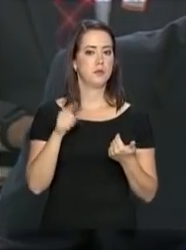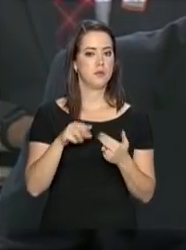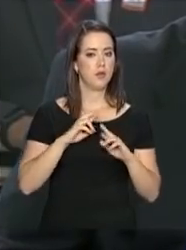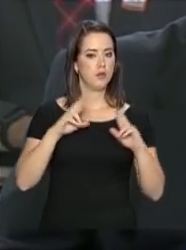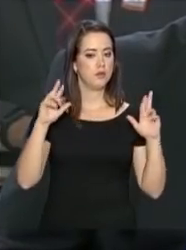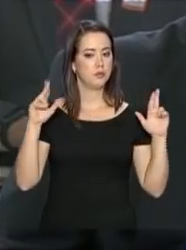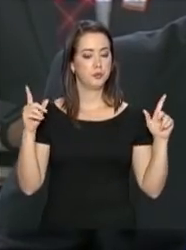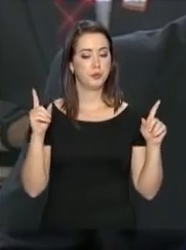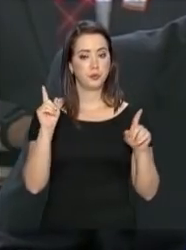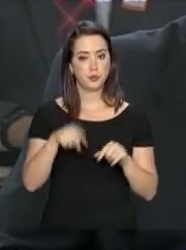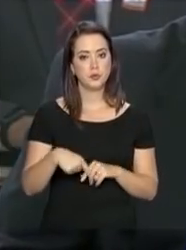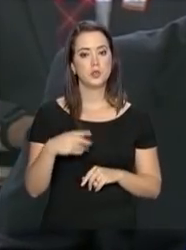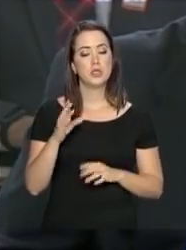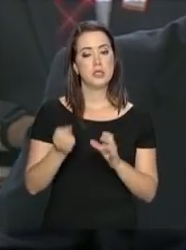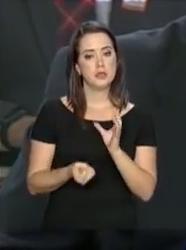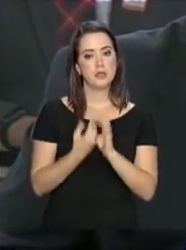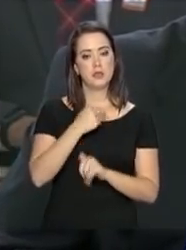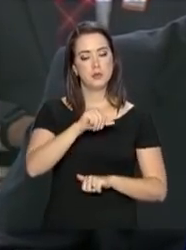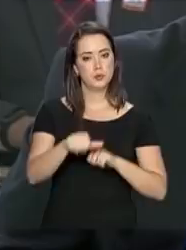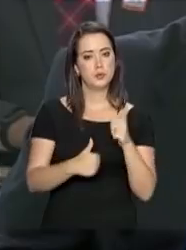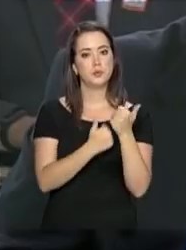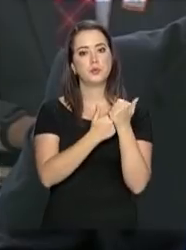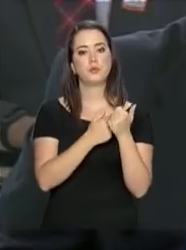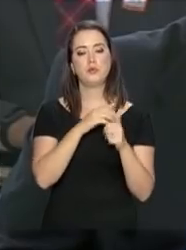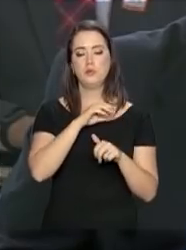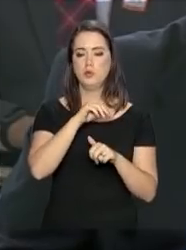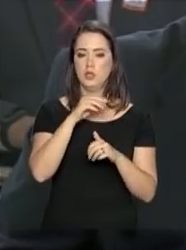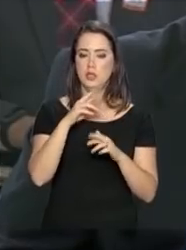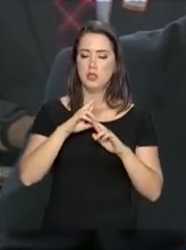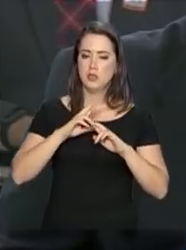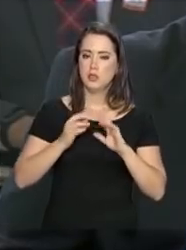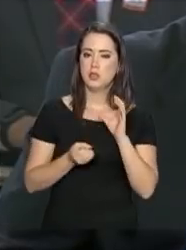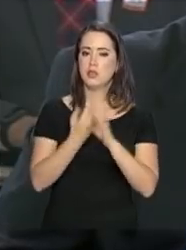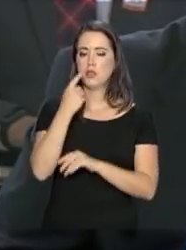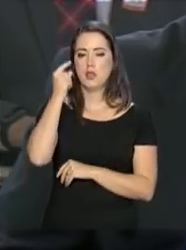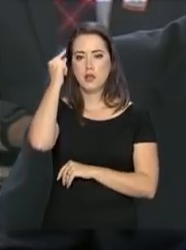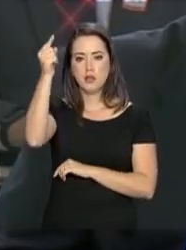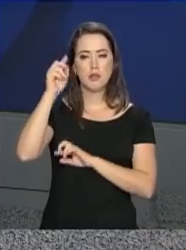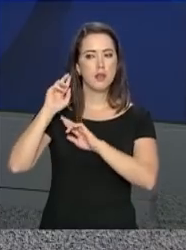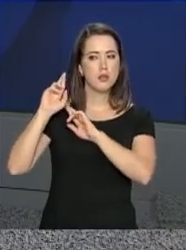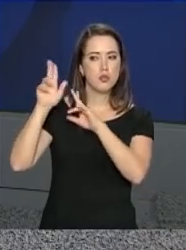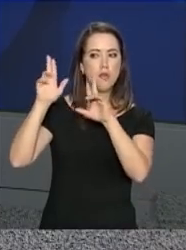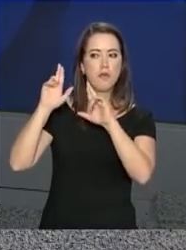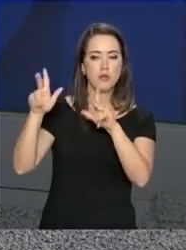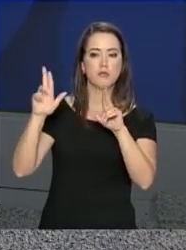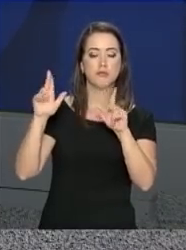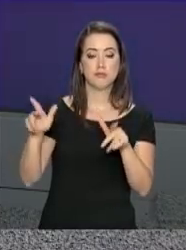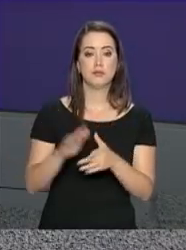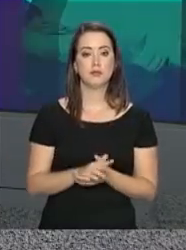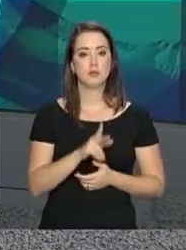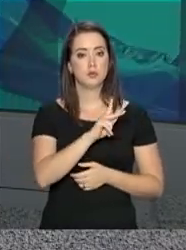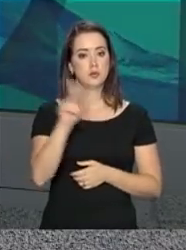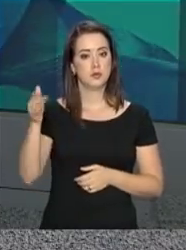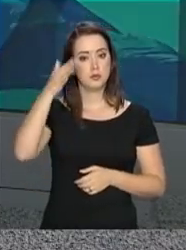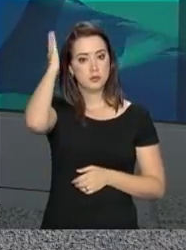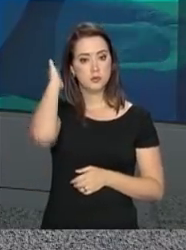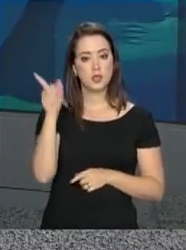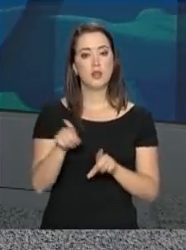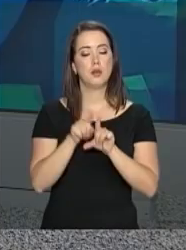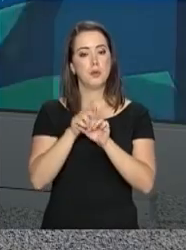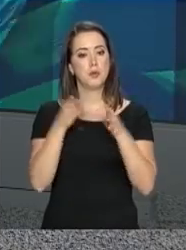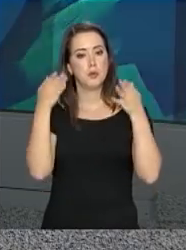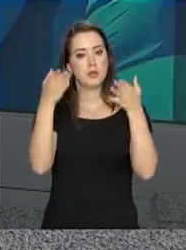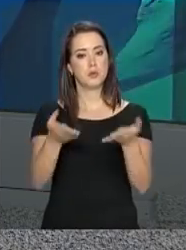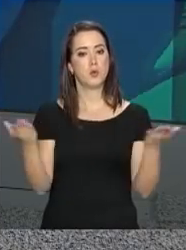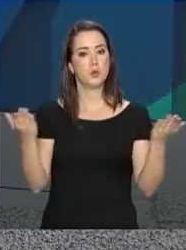Diversidade gera inovação, gera ideias fora da caixa. E o presidente Michel Temer também